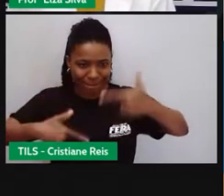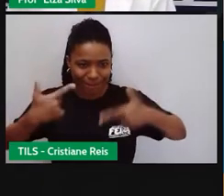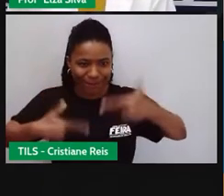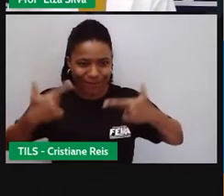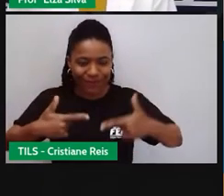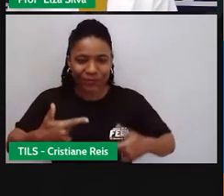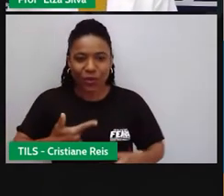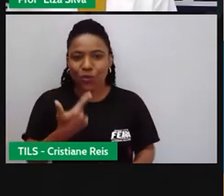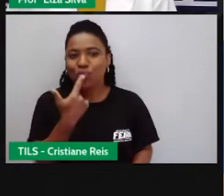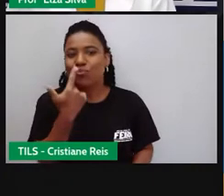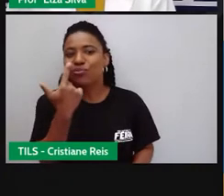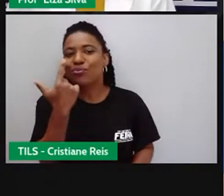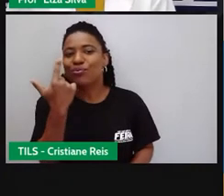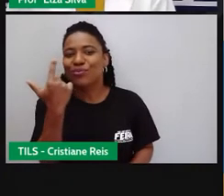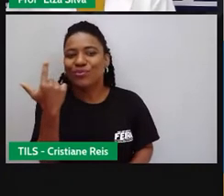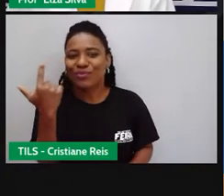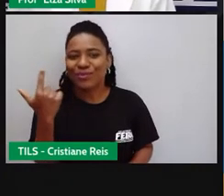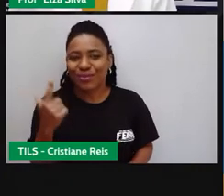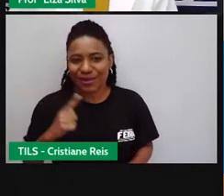The